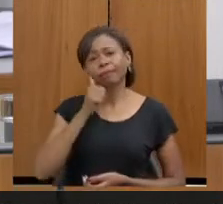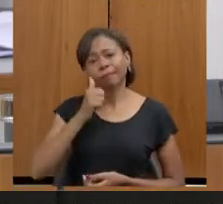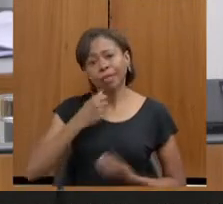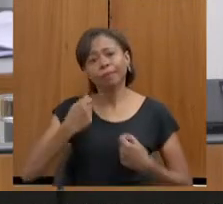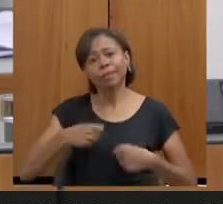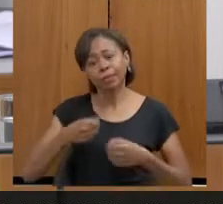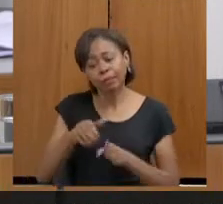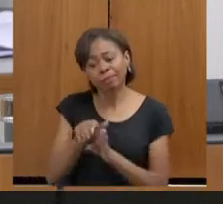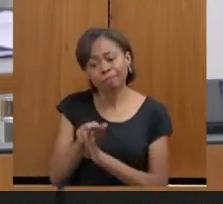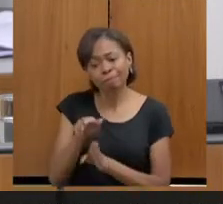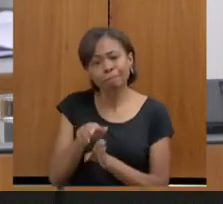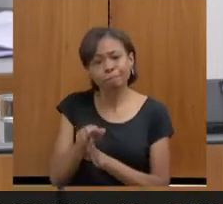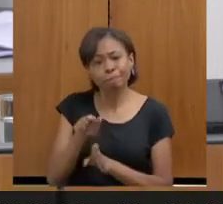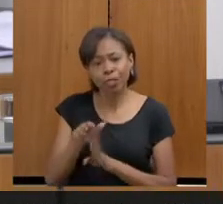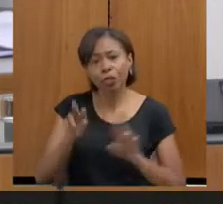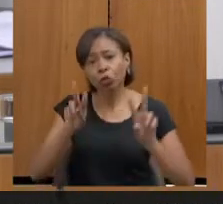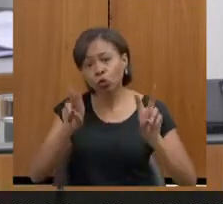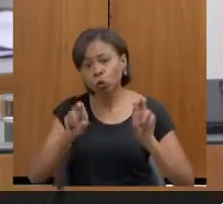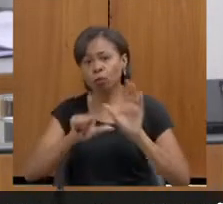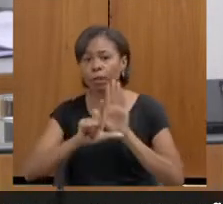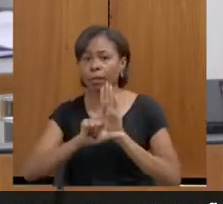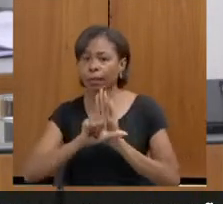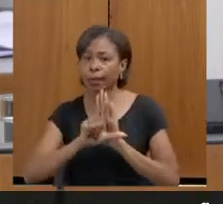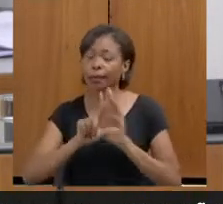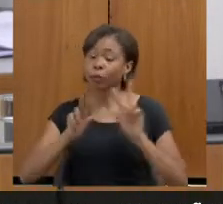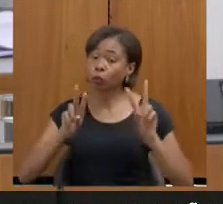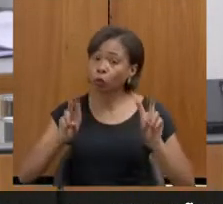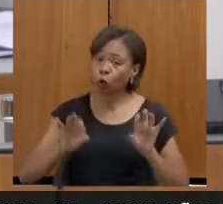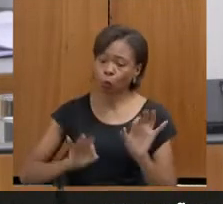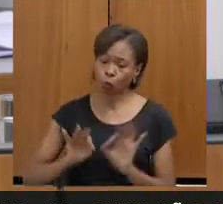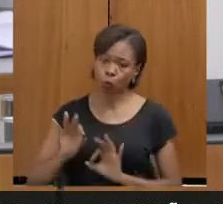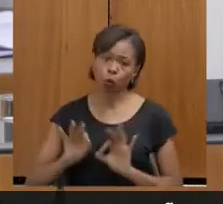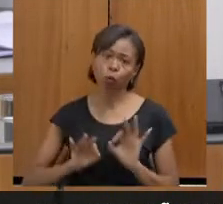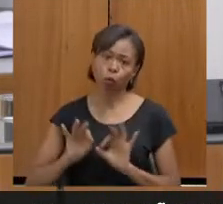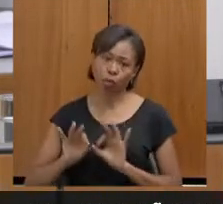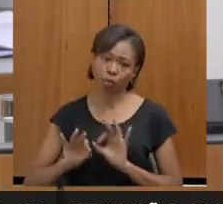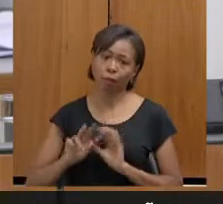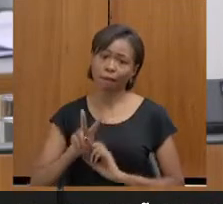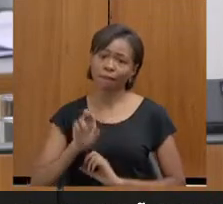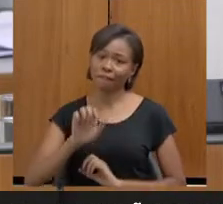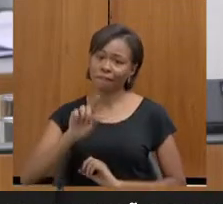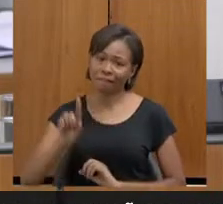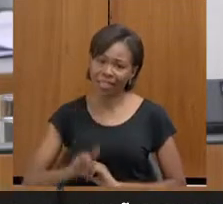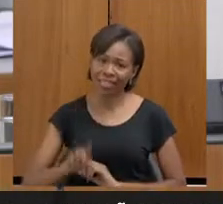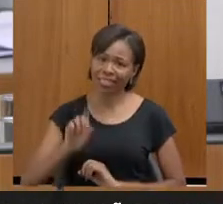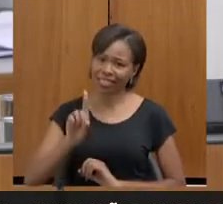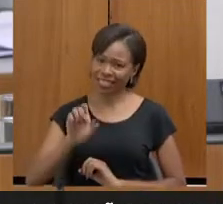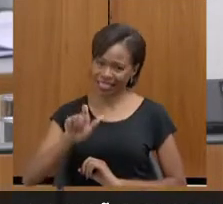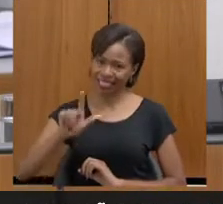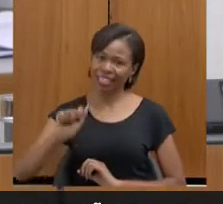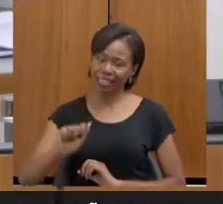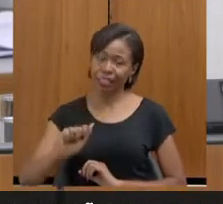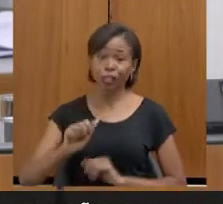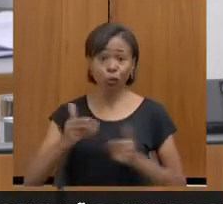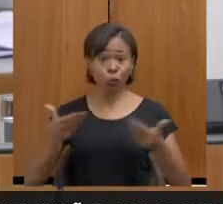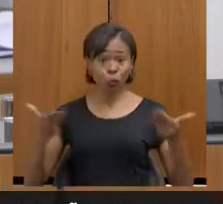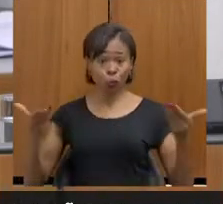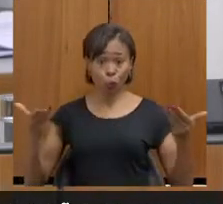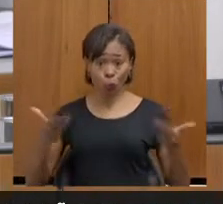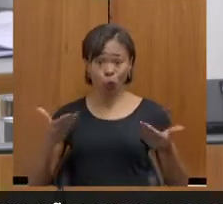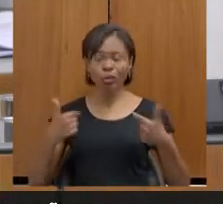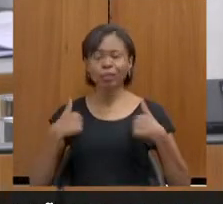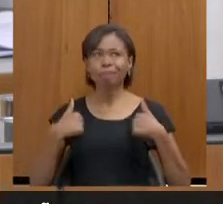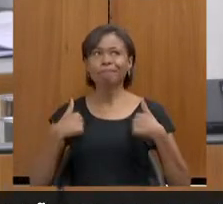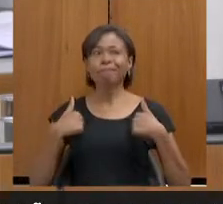orientada sobre a lei e sobre o programa, e eu vou fazer esse link. Então, eu já ganhei meu dia aqui no